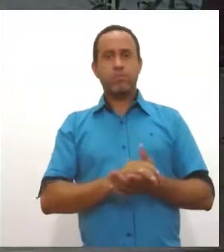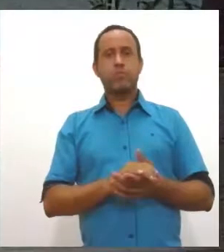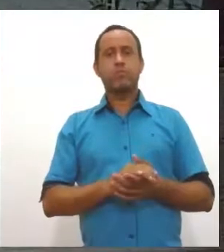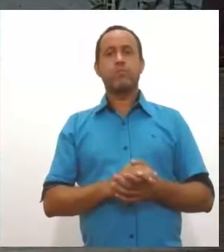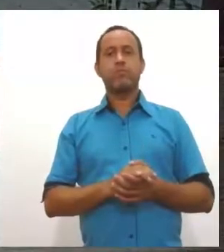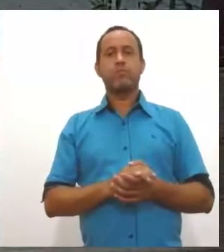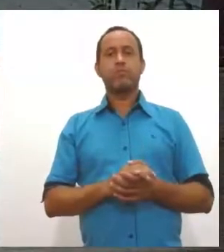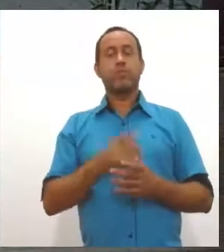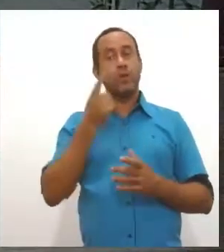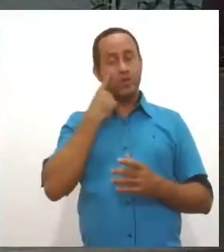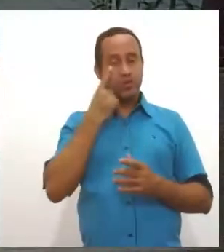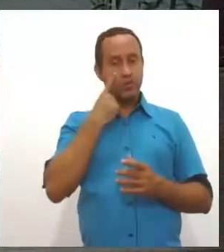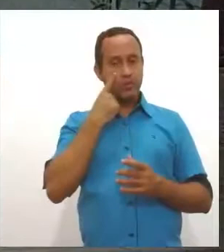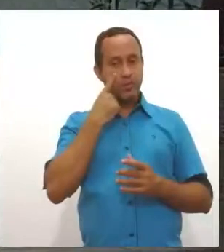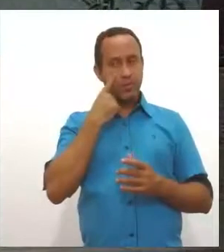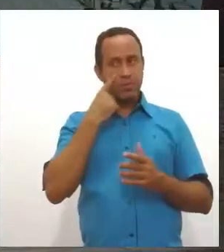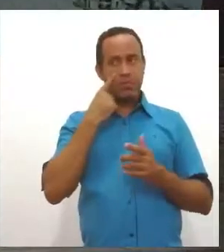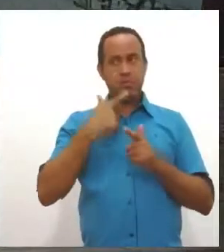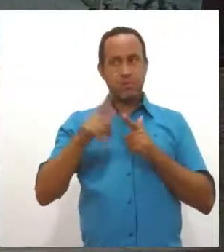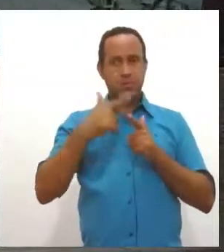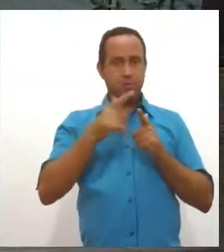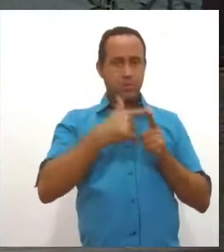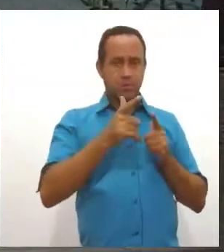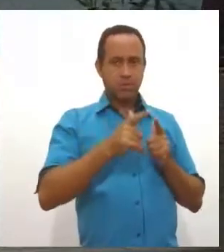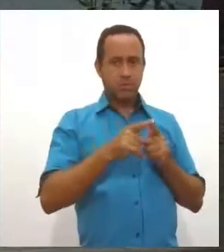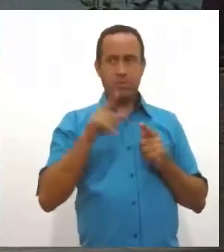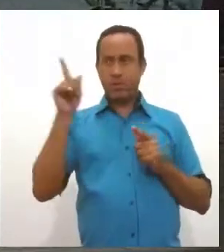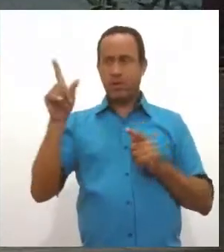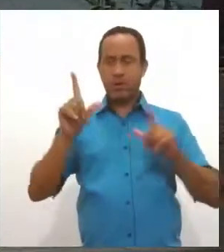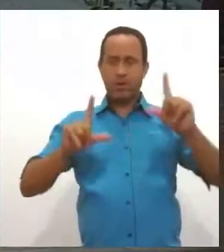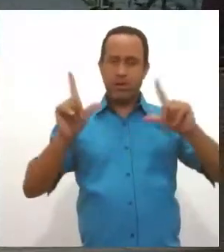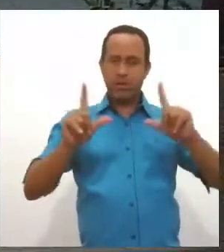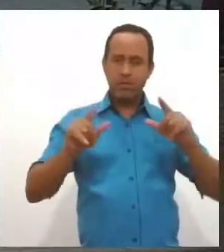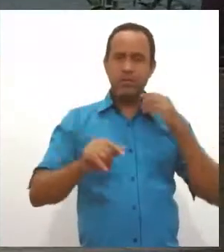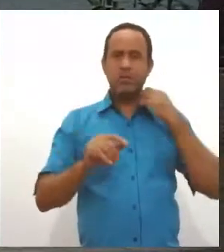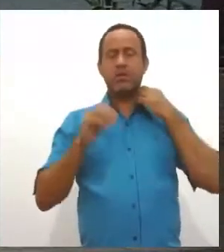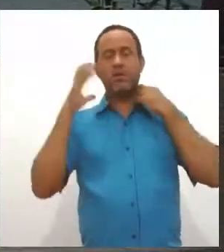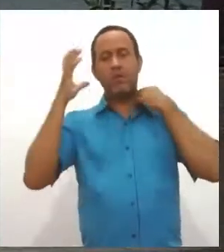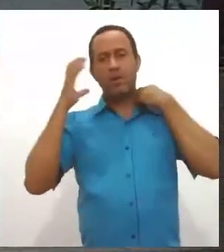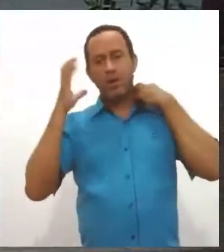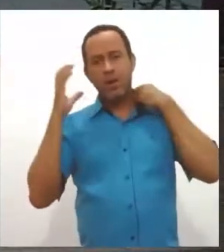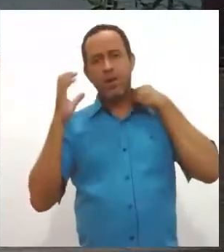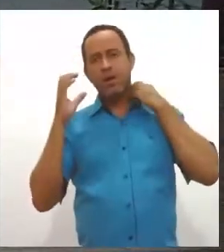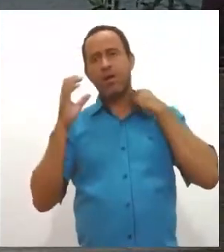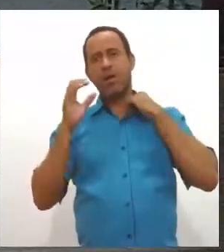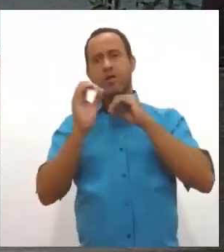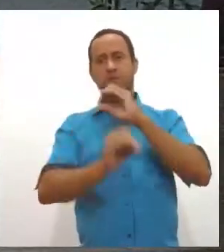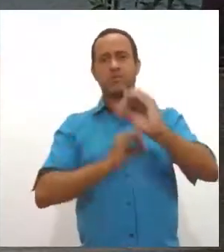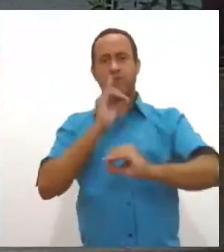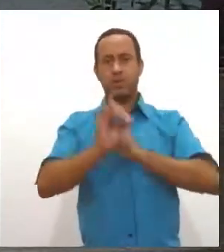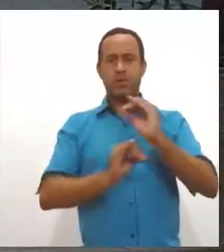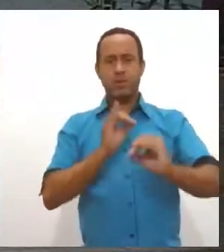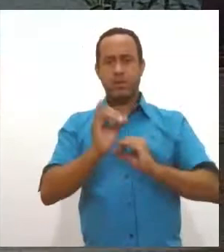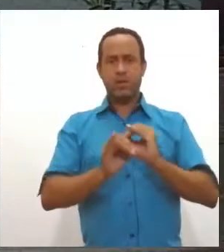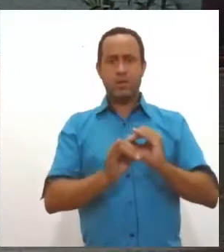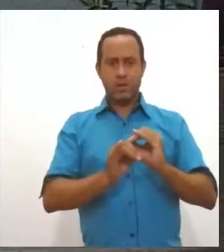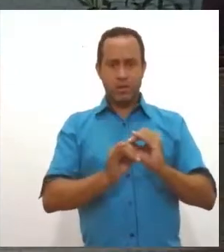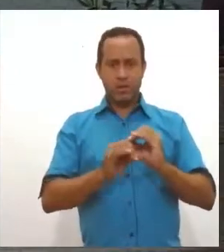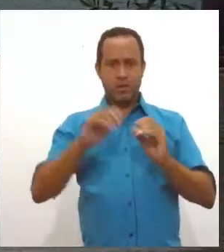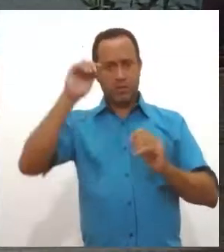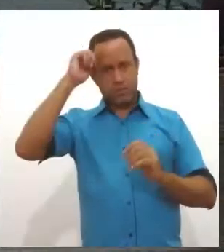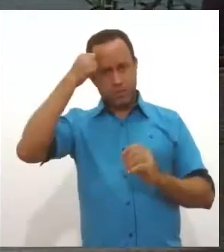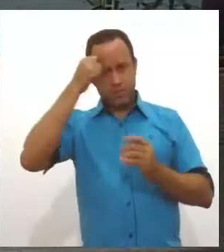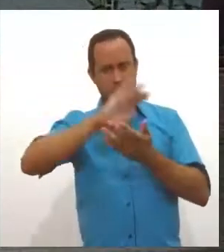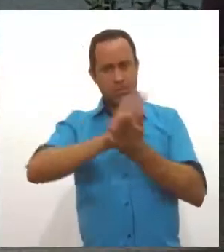gente acompanha muitos casos na televisão, em rádio, na internet sobre o racismo. E a gente fica